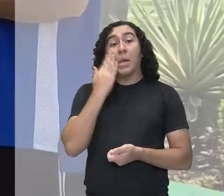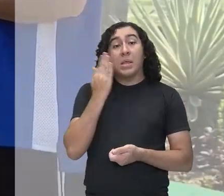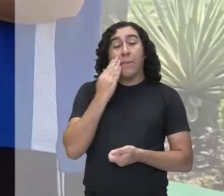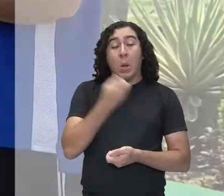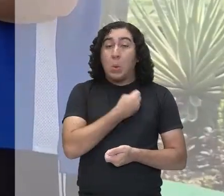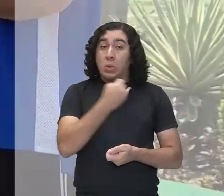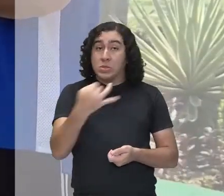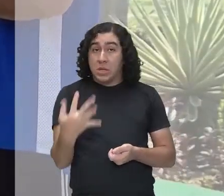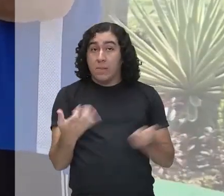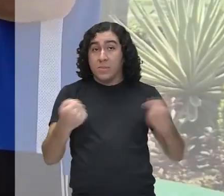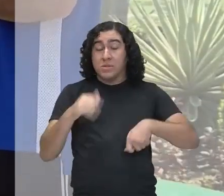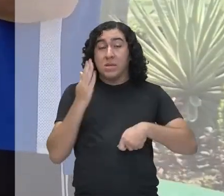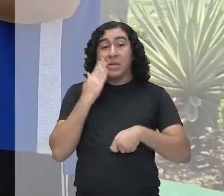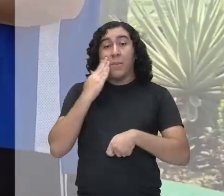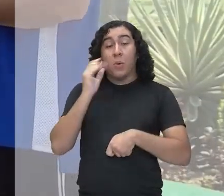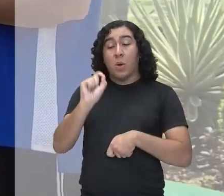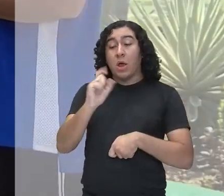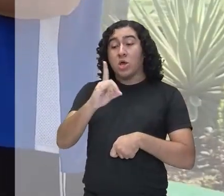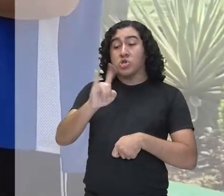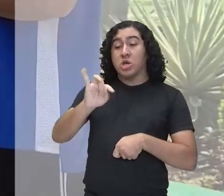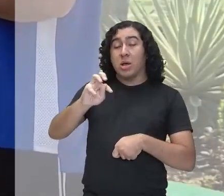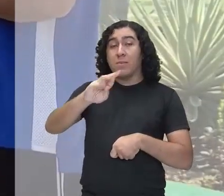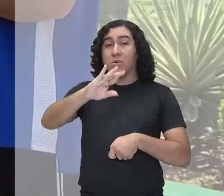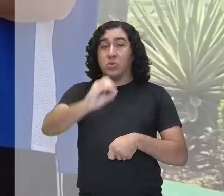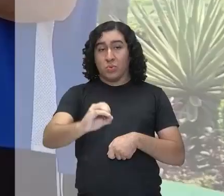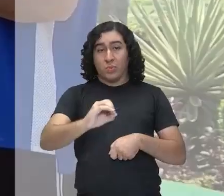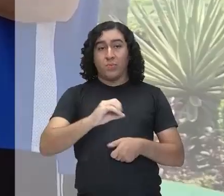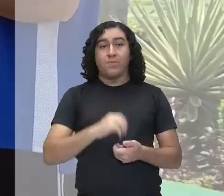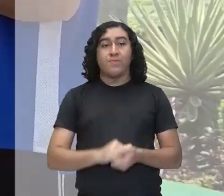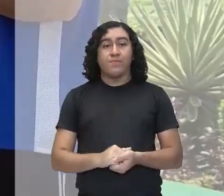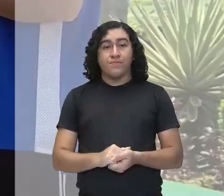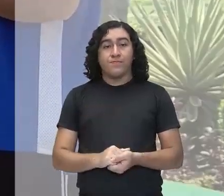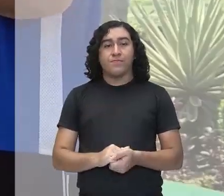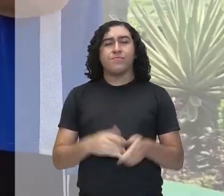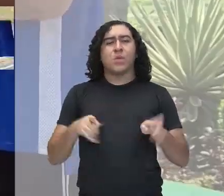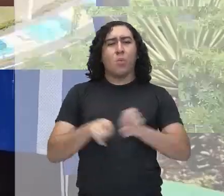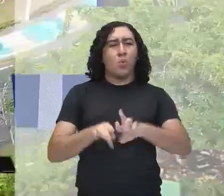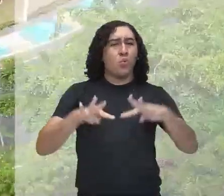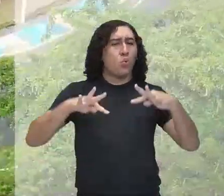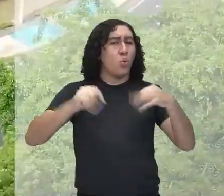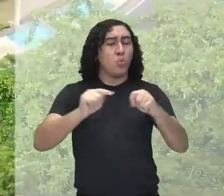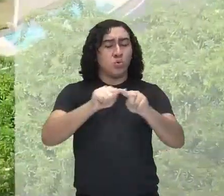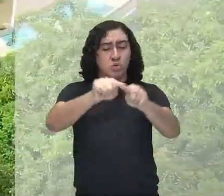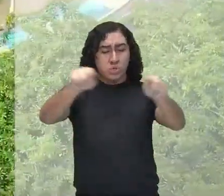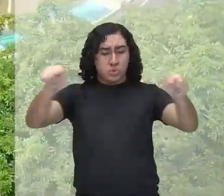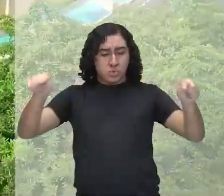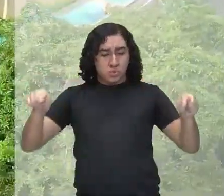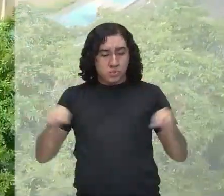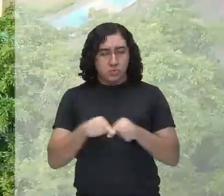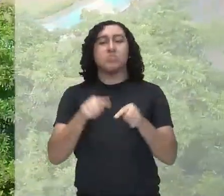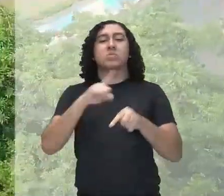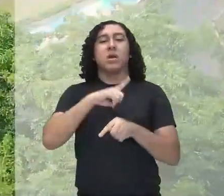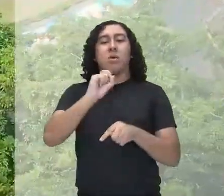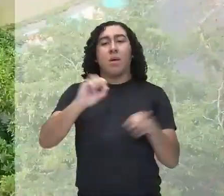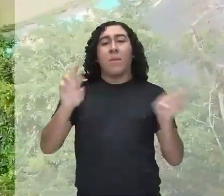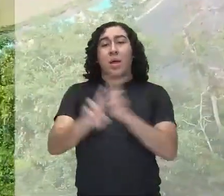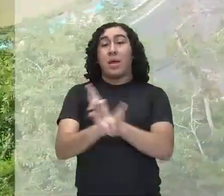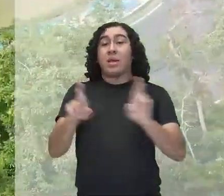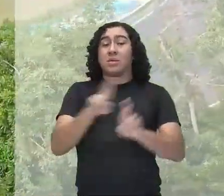gente precisa saber o diâmetro dela. Ah, legal! Em todos os círculos, em todas as circunferências, há uma relação.